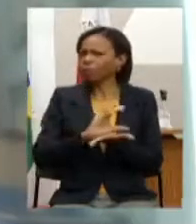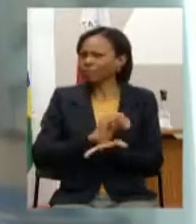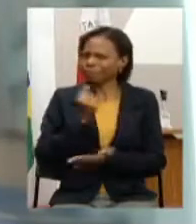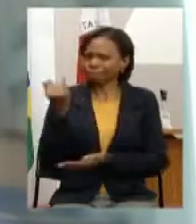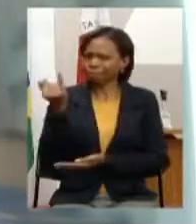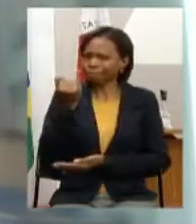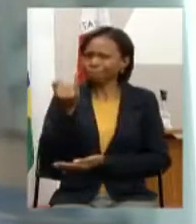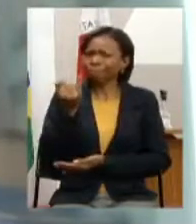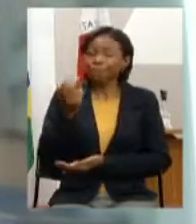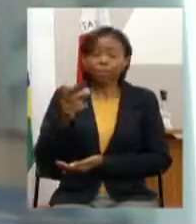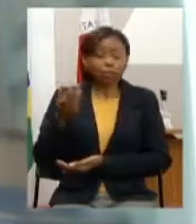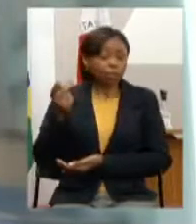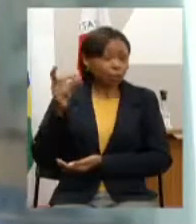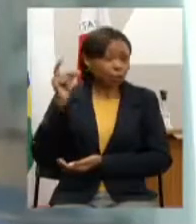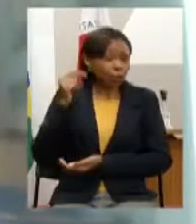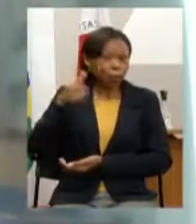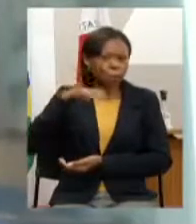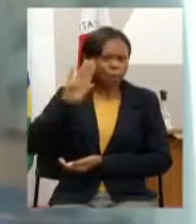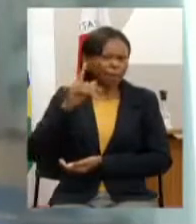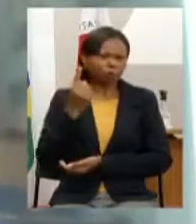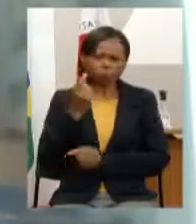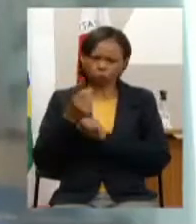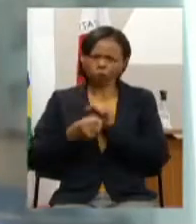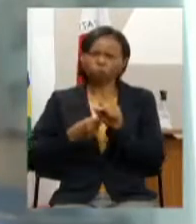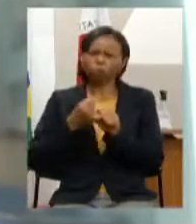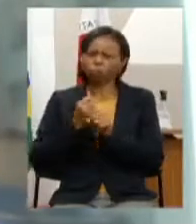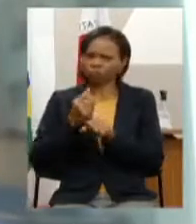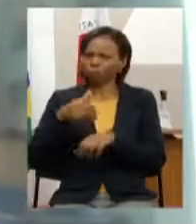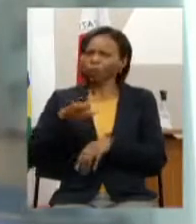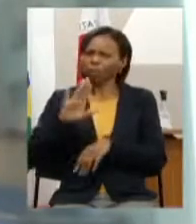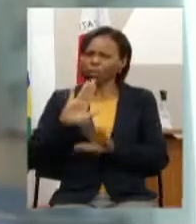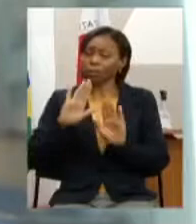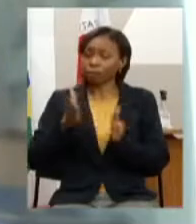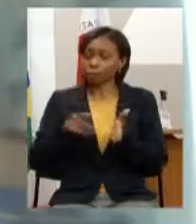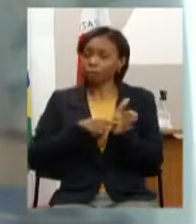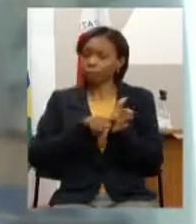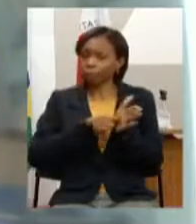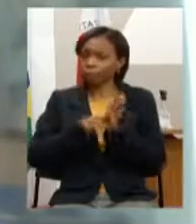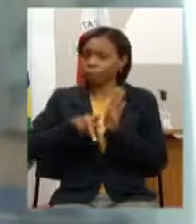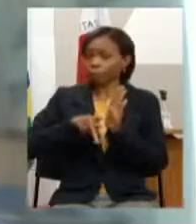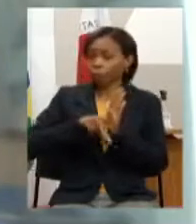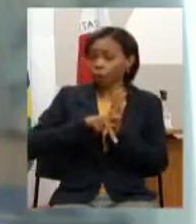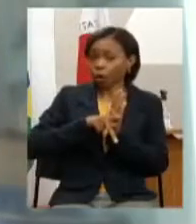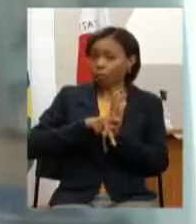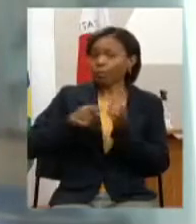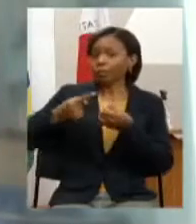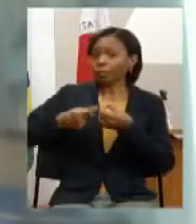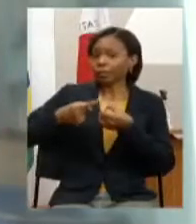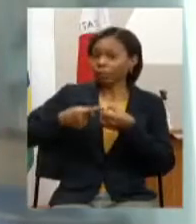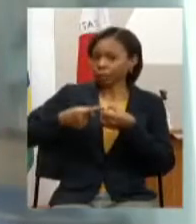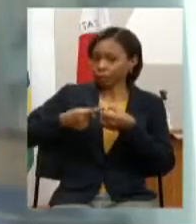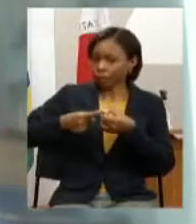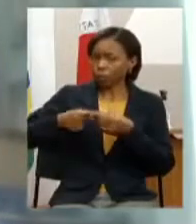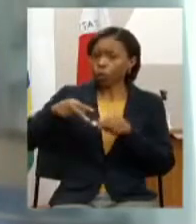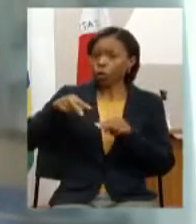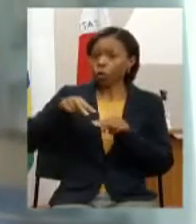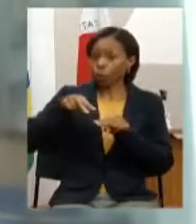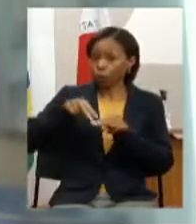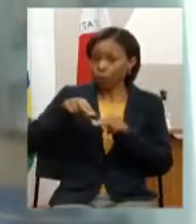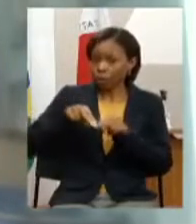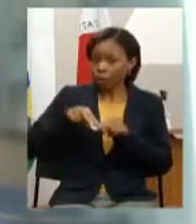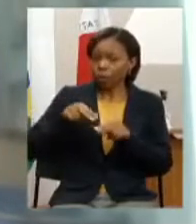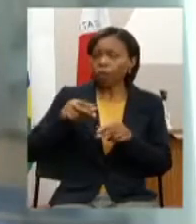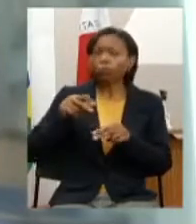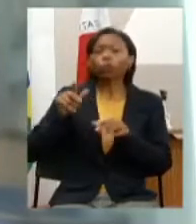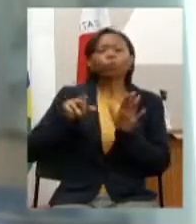há algum tempo há mais de um ano pelo menos que está sendo feito sob a liderança do município de Uberaba lá no Triângulo Mineiro de um